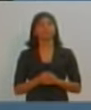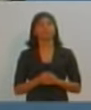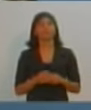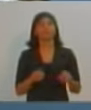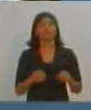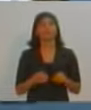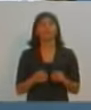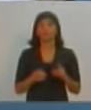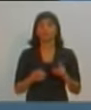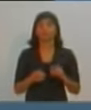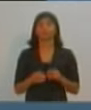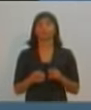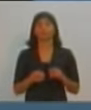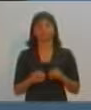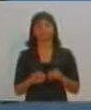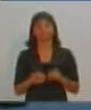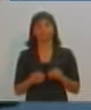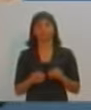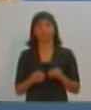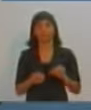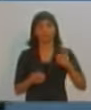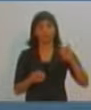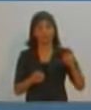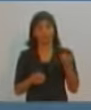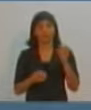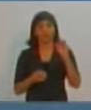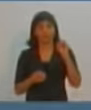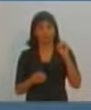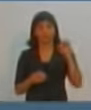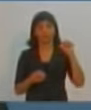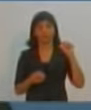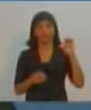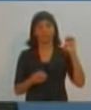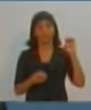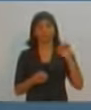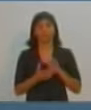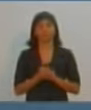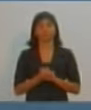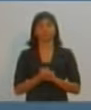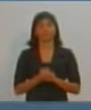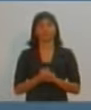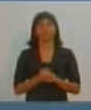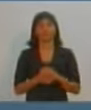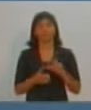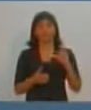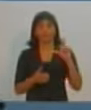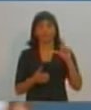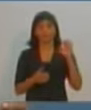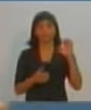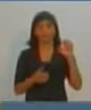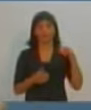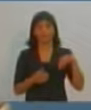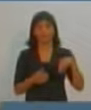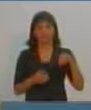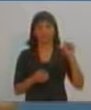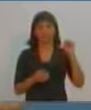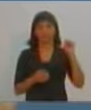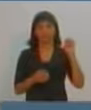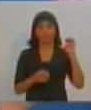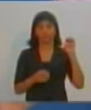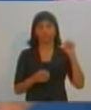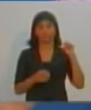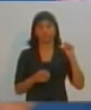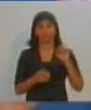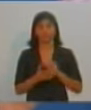Gostaria de perguntar para o Zé Lemes, para o Grandolfo comentar para mim. Ok. Zé Lemes, a sua imagem política, ela